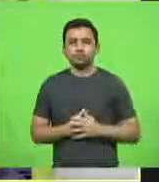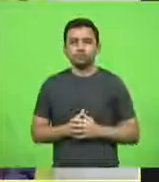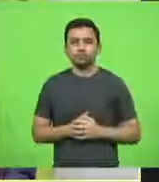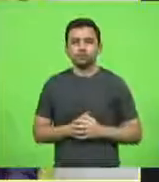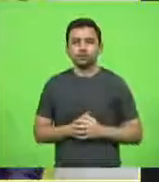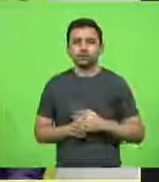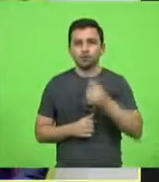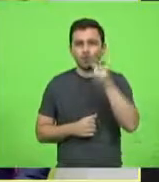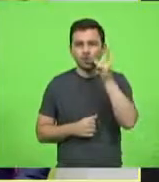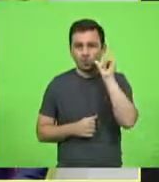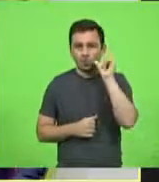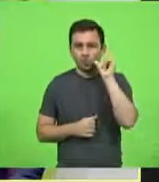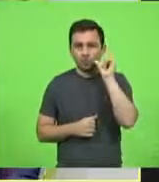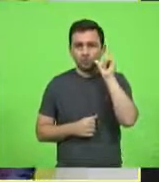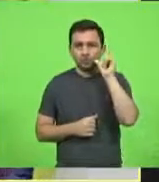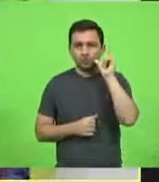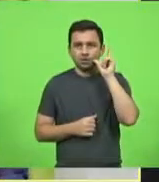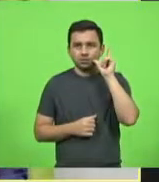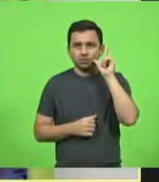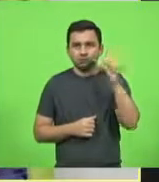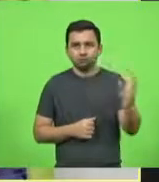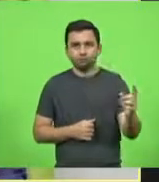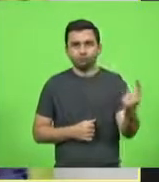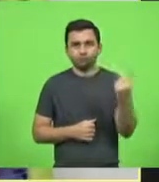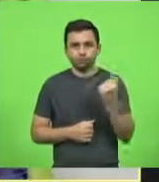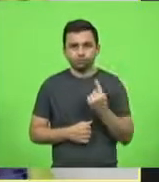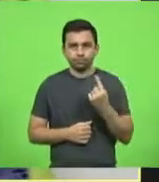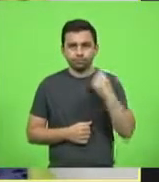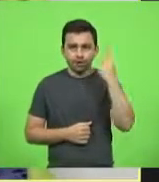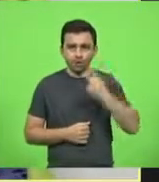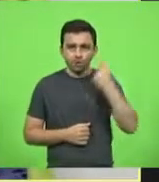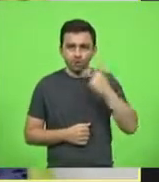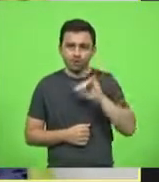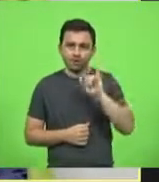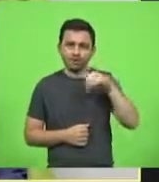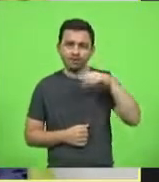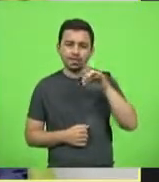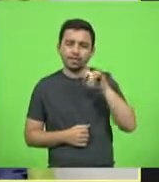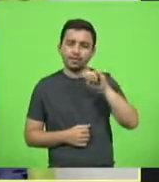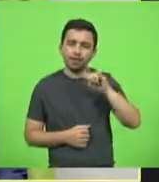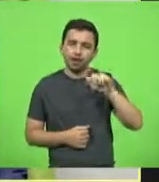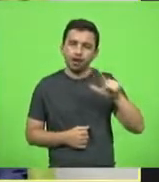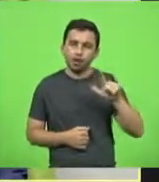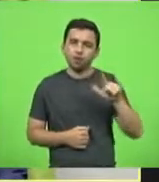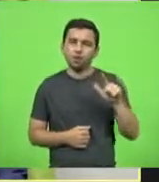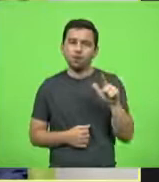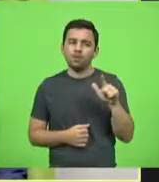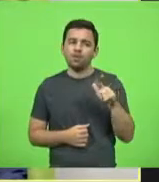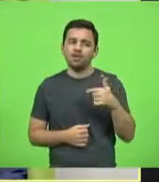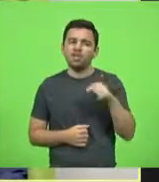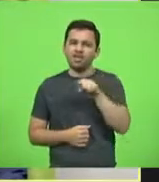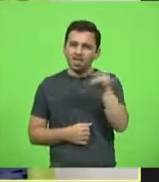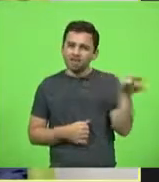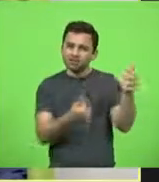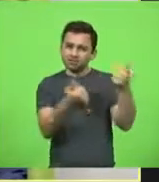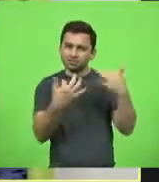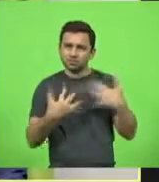Eu ontem recebi os vereadores de Indaial, e eles trouxeram uma informação